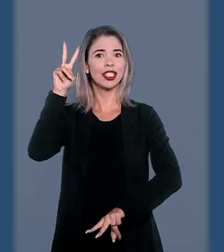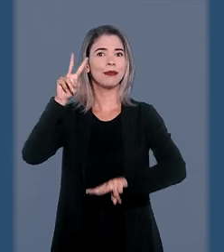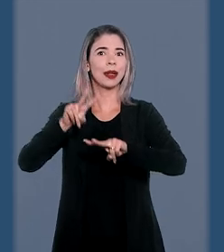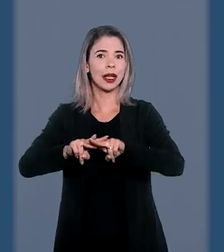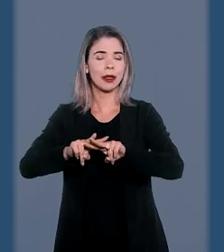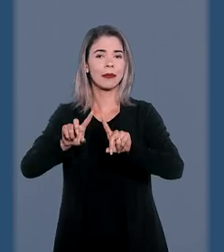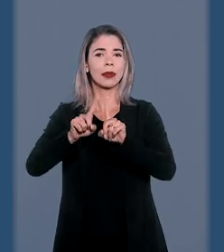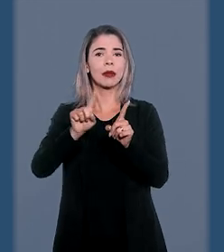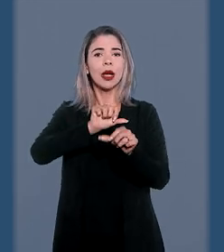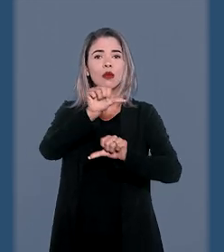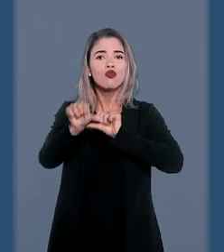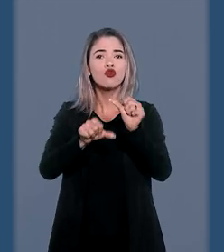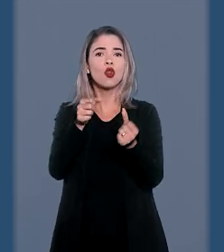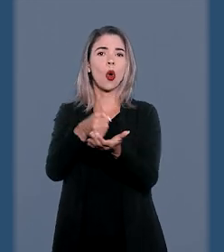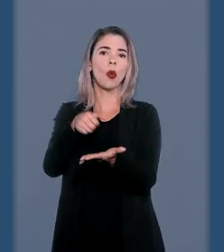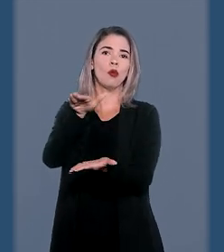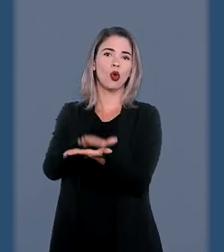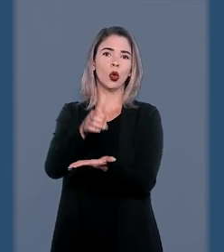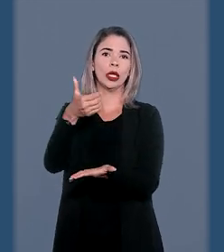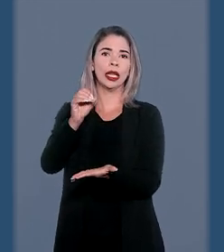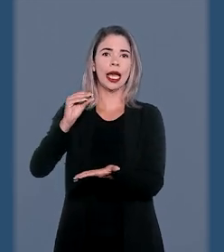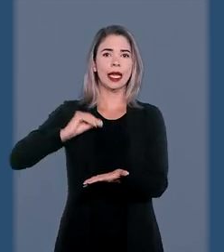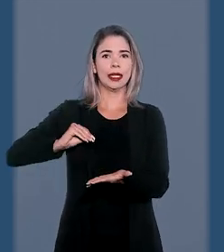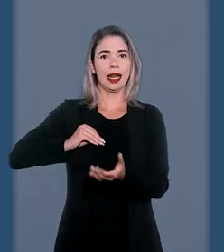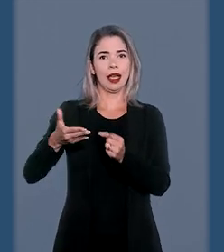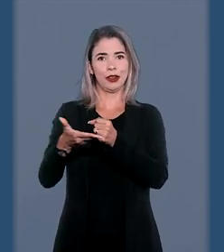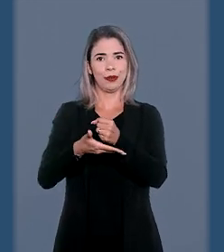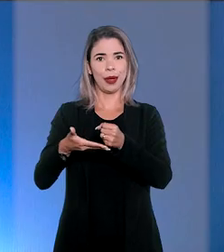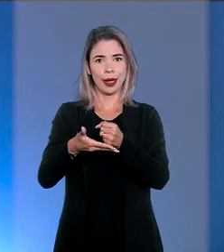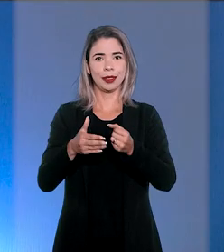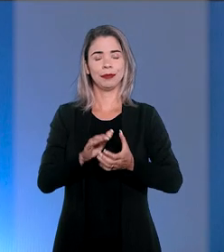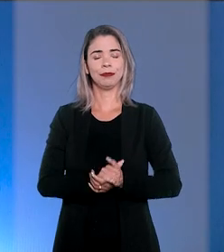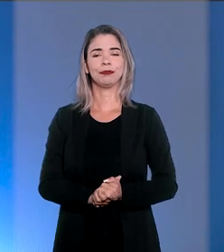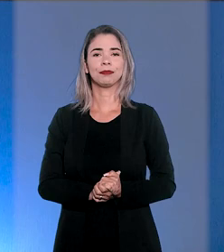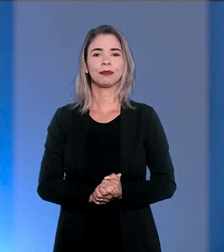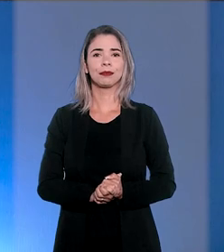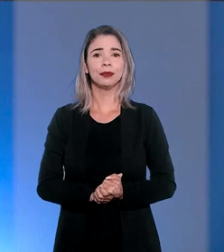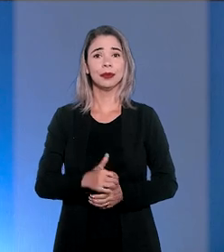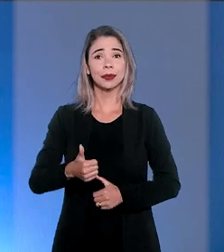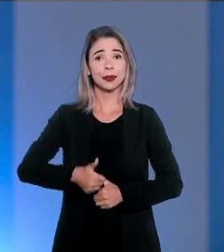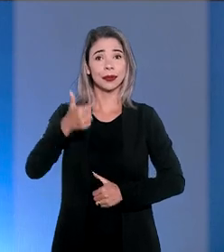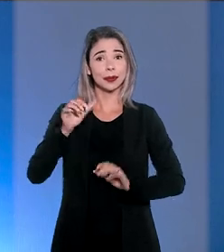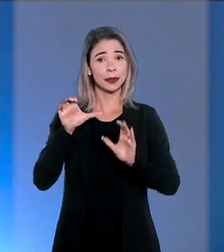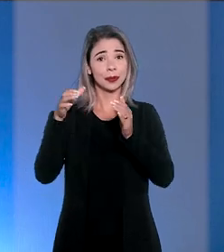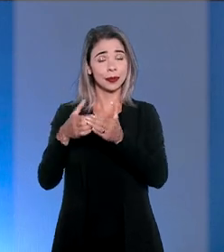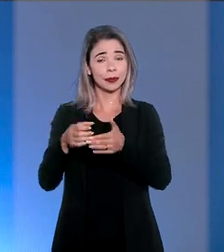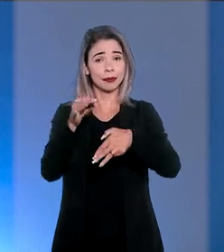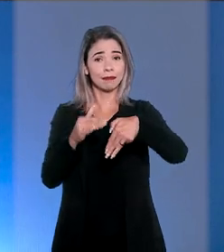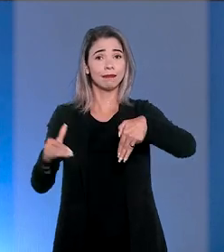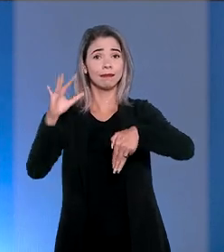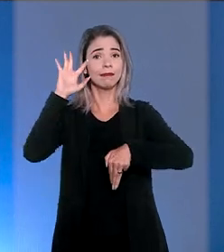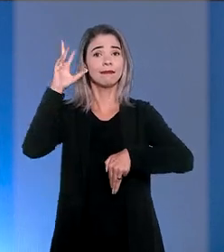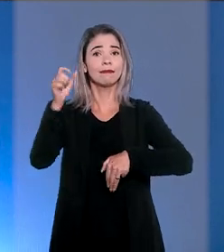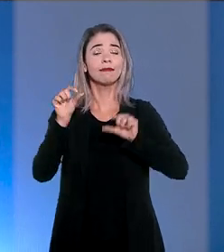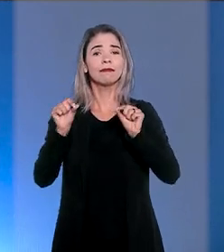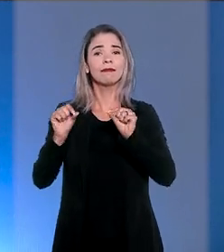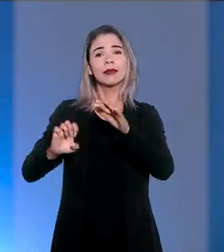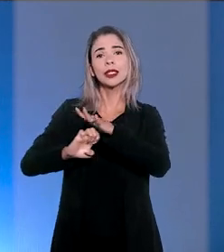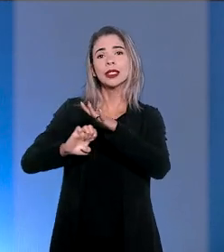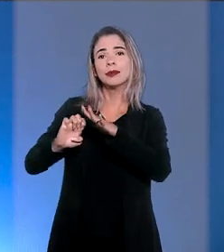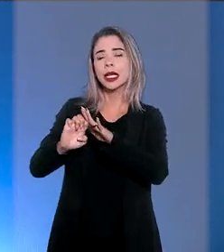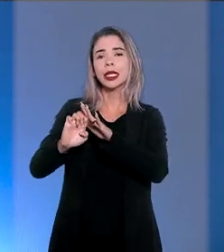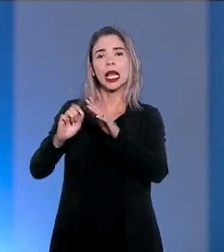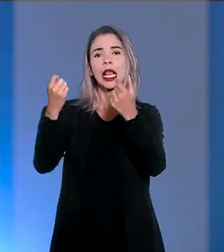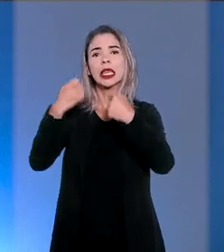detenção. Pena convertida em multa de 10 salários mínimos. Na primeira turma, os ministros decidiram que varejista